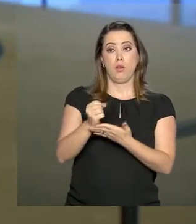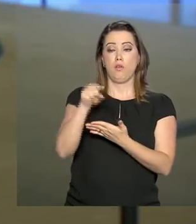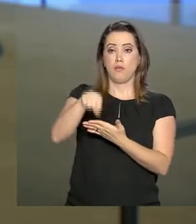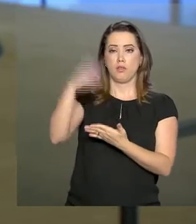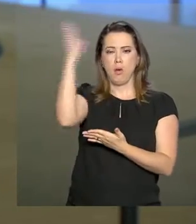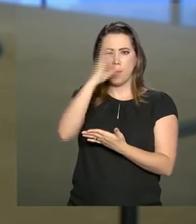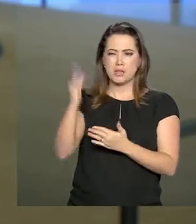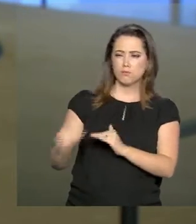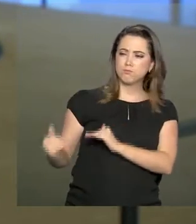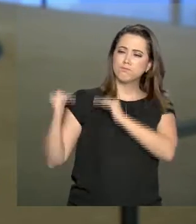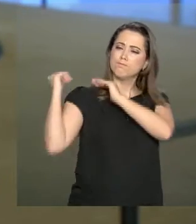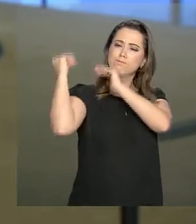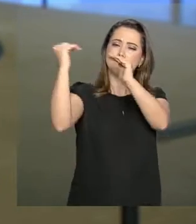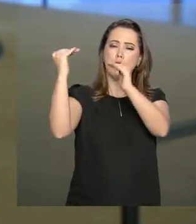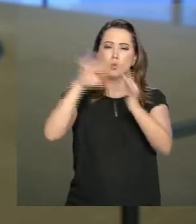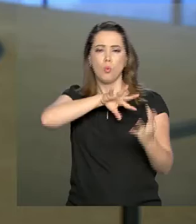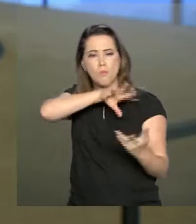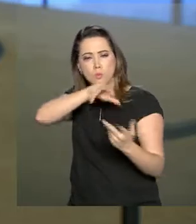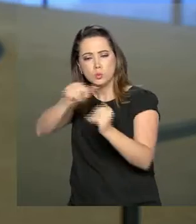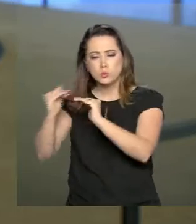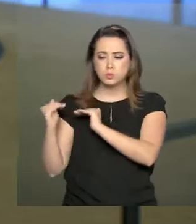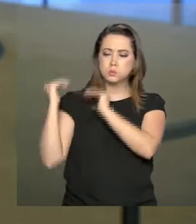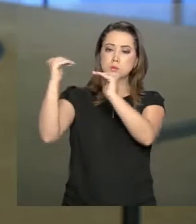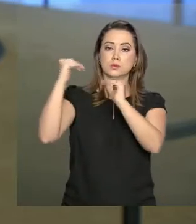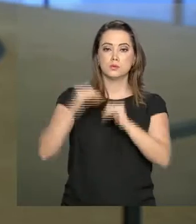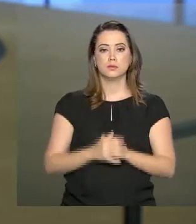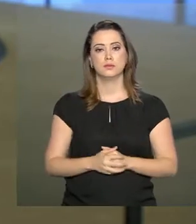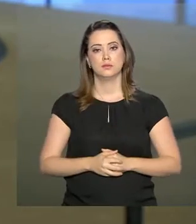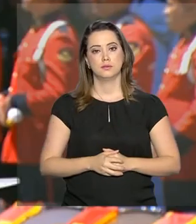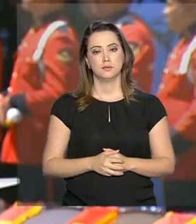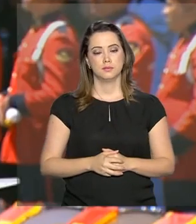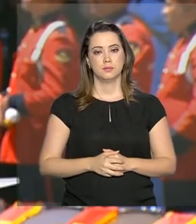num lugar de destaque no mundo. Vamos ouvi-lo.